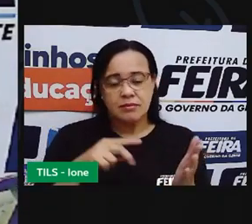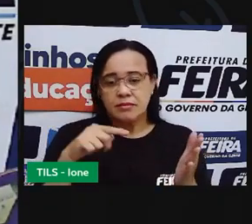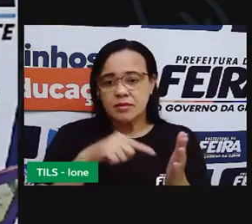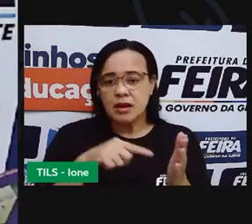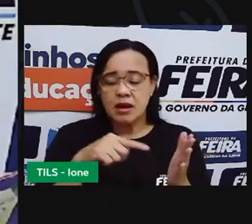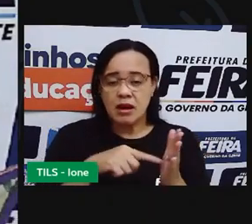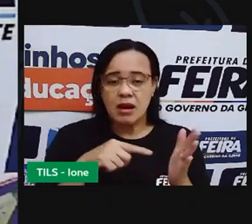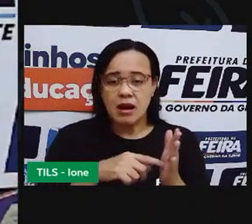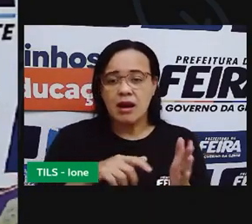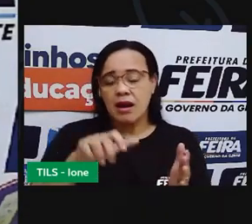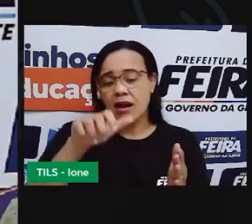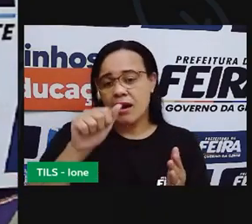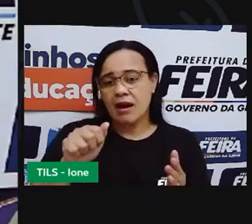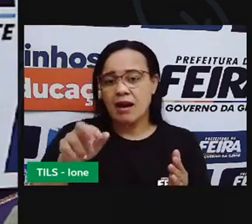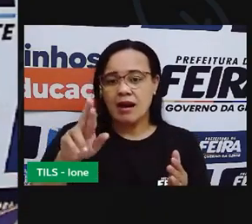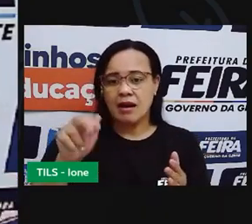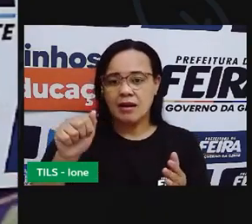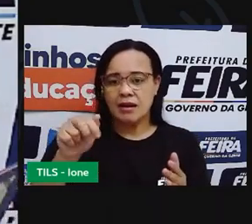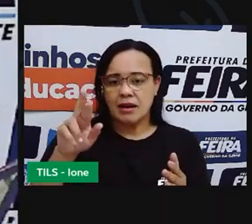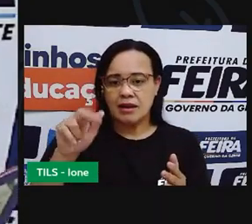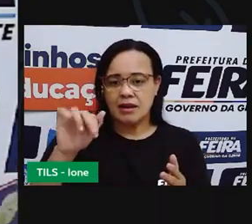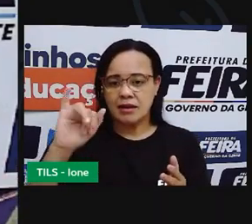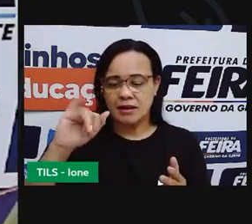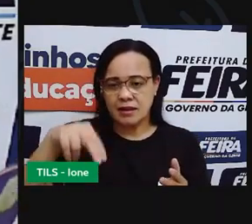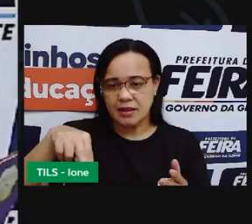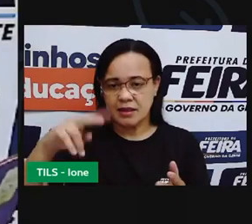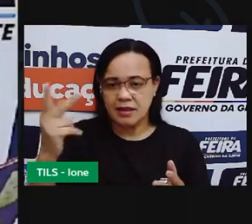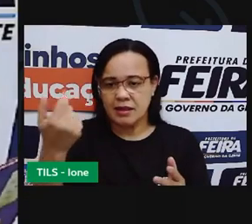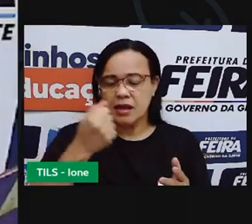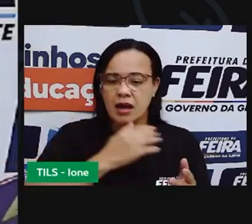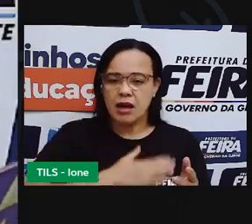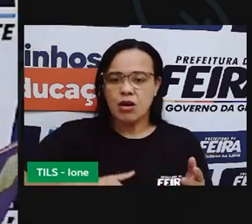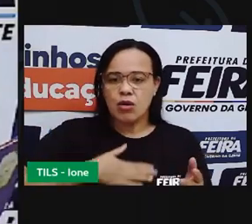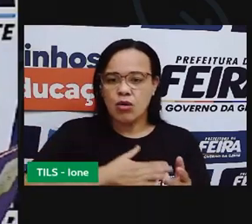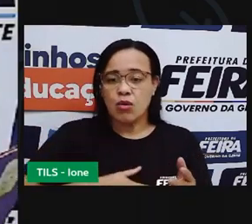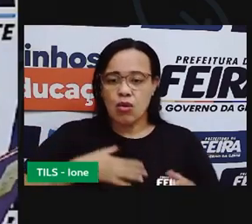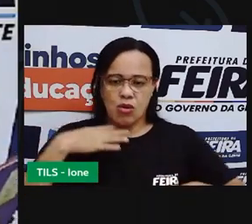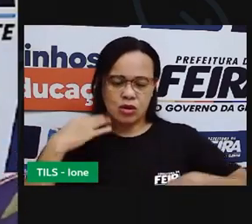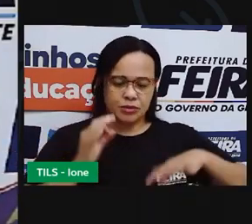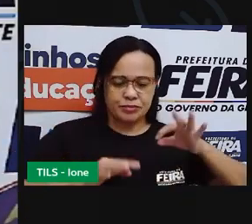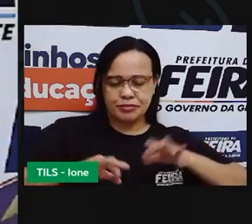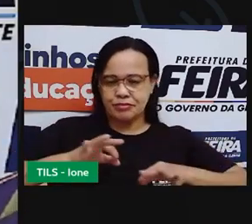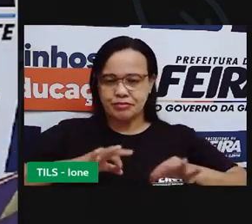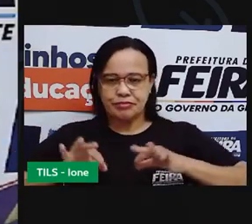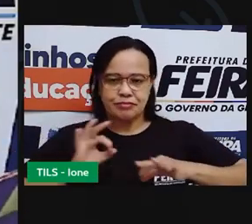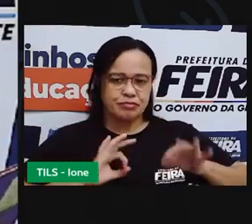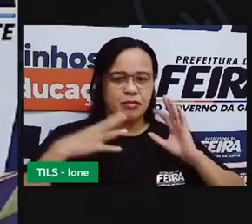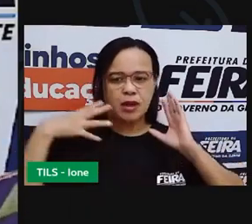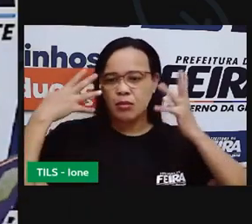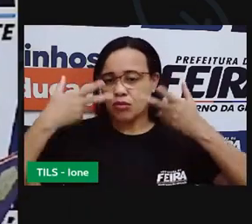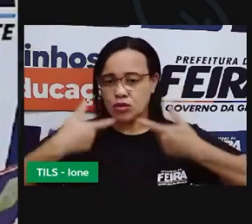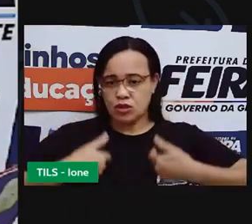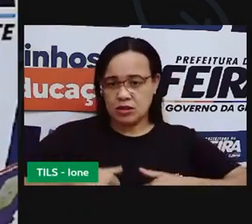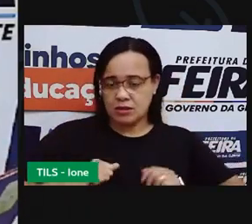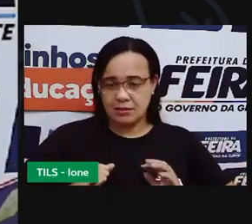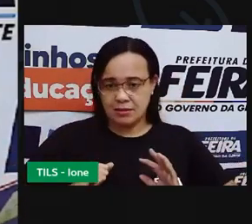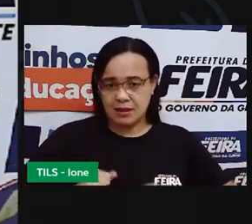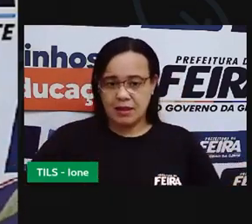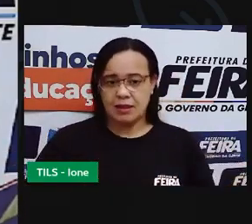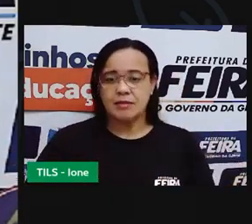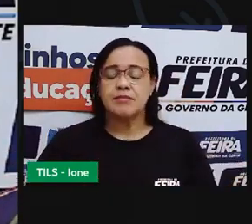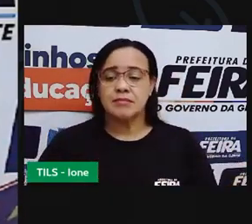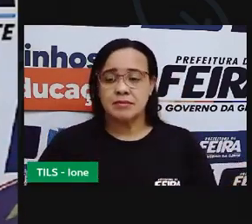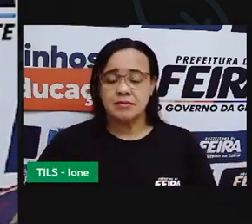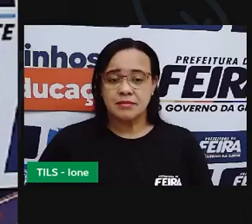Ararinha Ararinha Açanhada Adora Andar Arrumada Arruma A saia Amassada